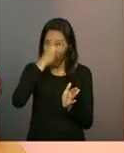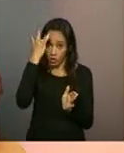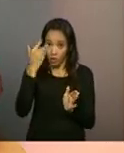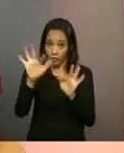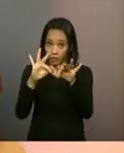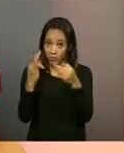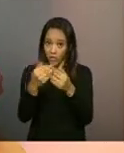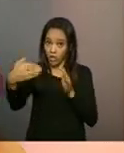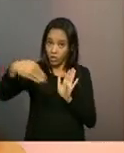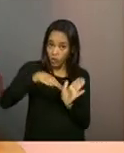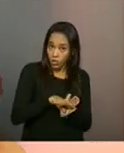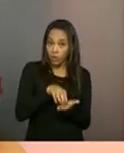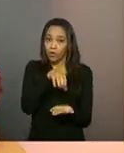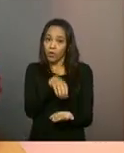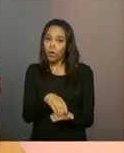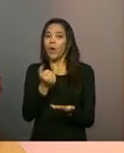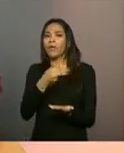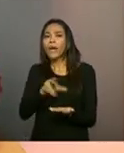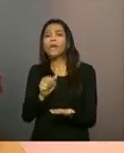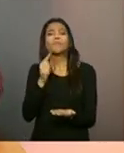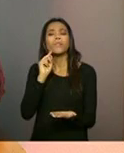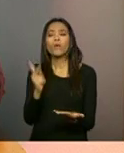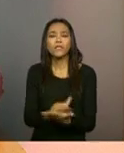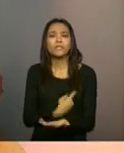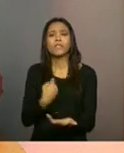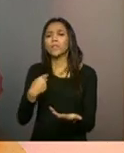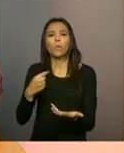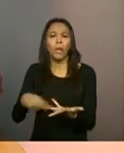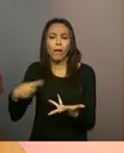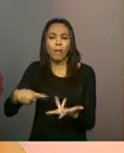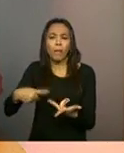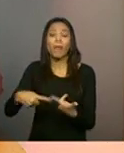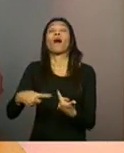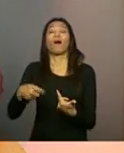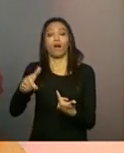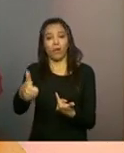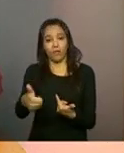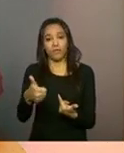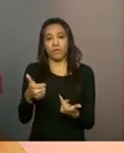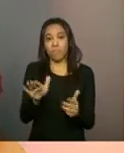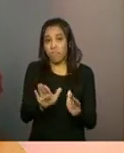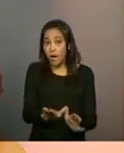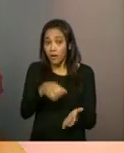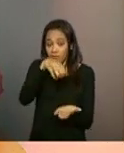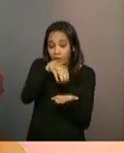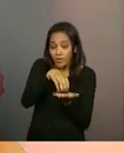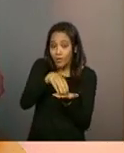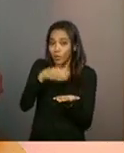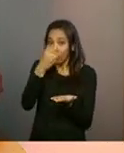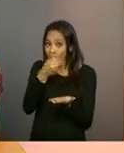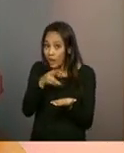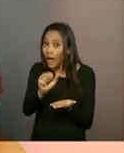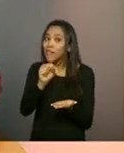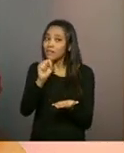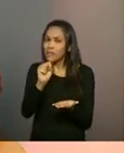legítimo, é atender as necessidades daquelas famílias. Só que é importante que o CRAS consiga ir além disso. A gente sabe que a demanda que